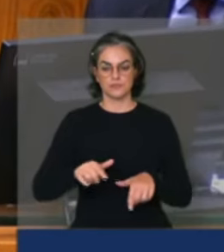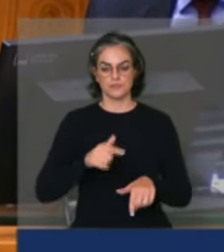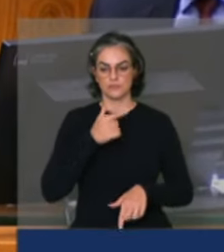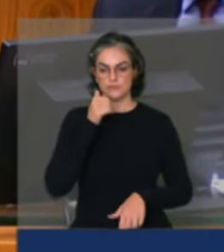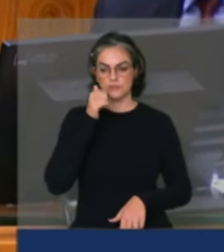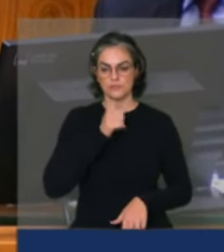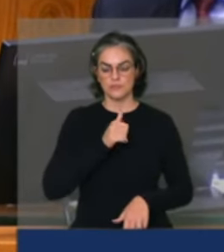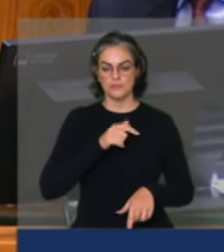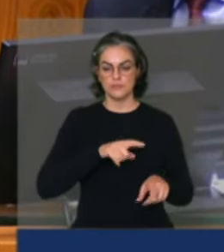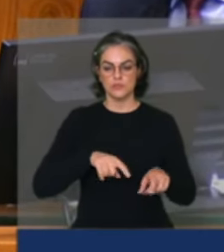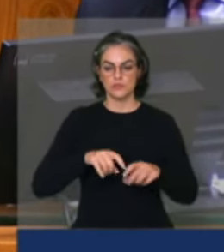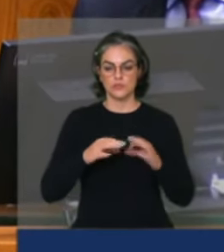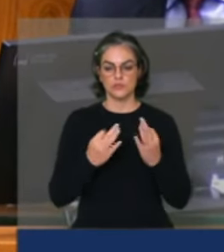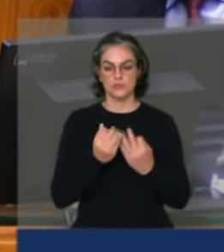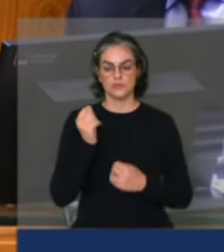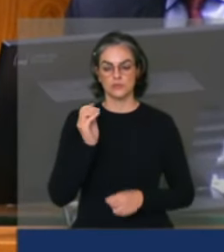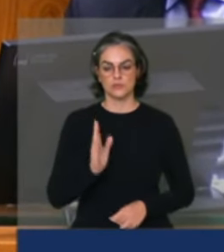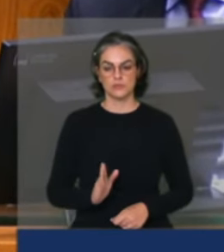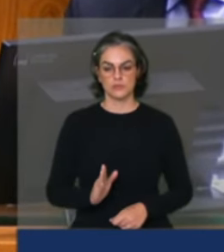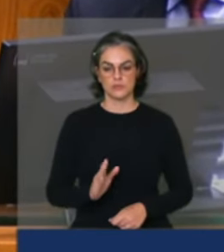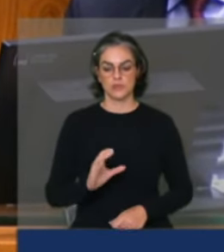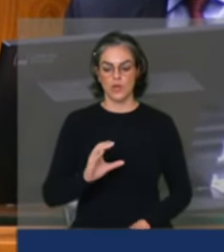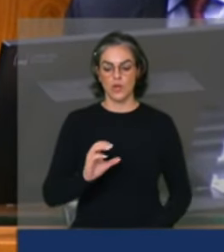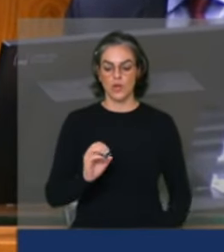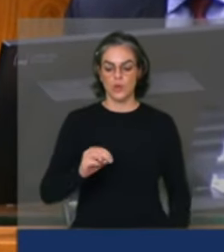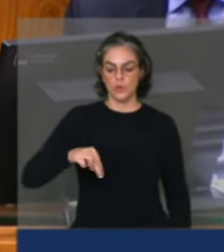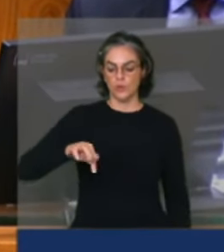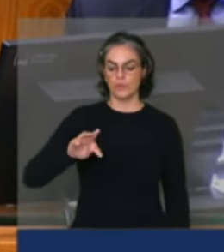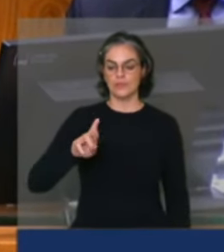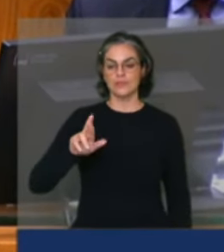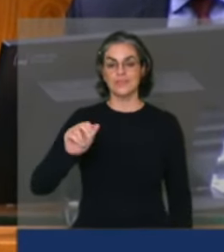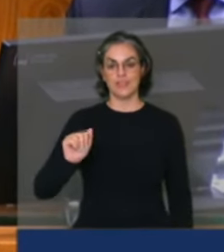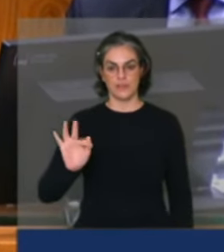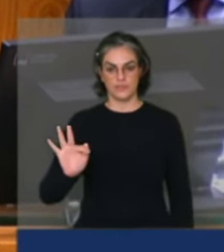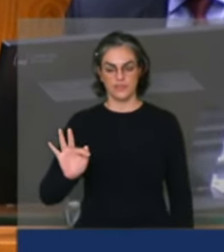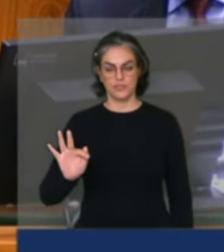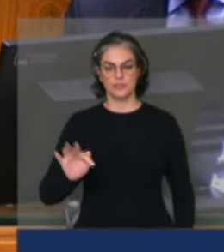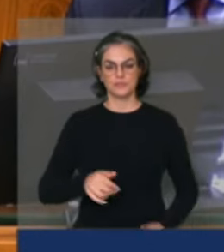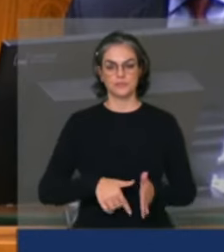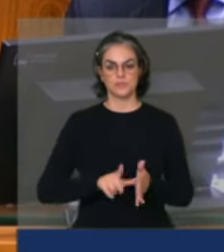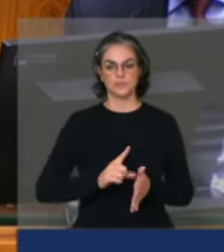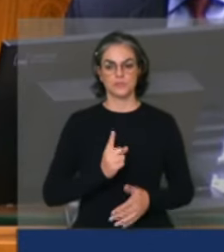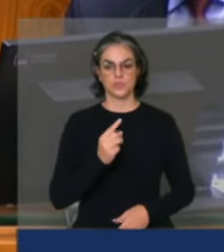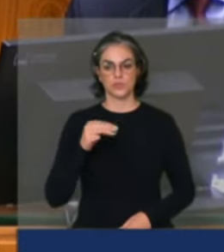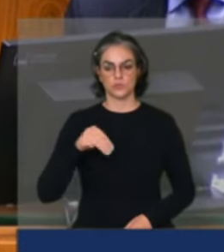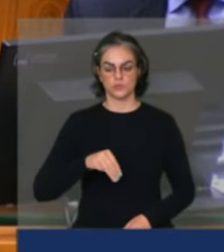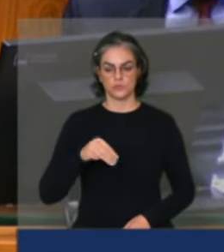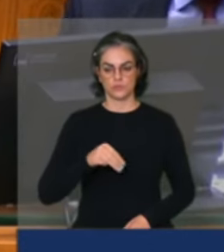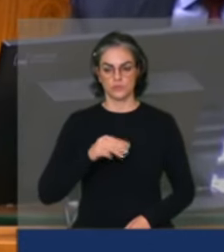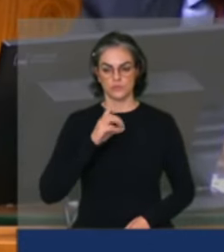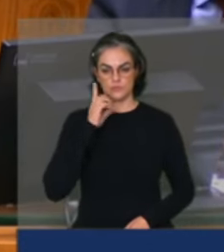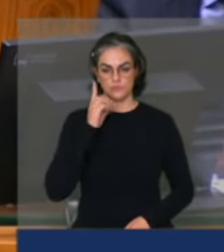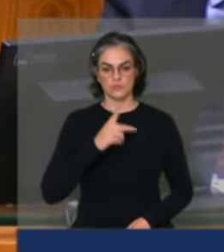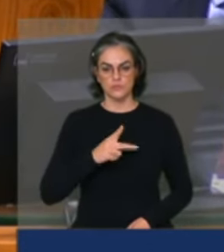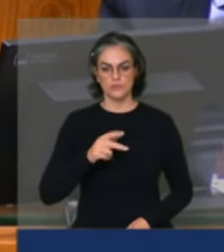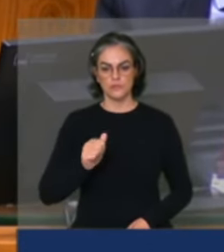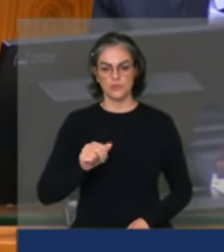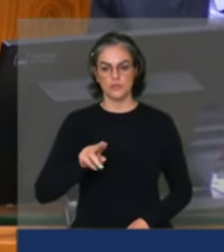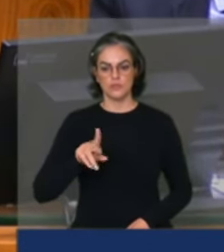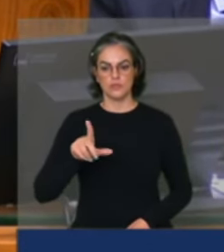Agricultura Familiar do Brasil, com TRAF. Antes, um minuto para o deputado Paulo Ganini, que está escrito como líder,